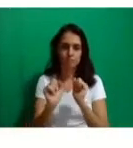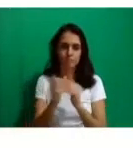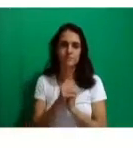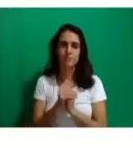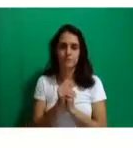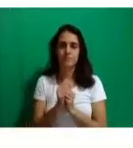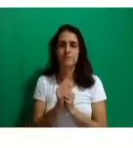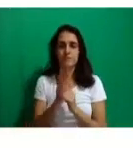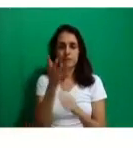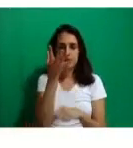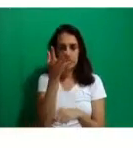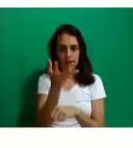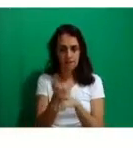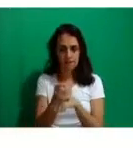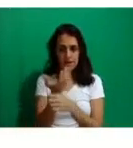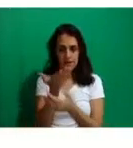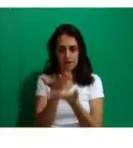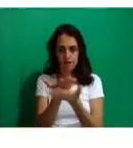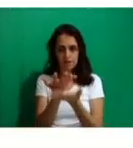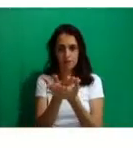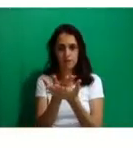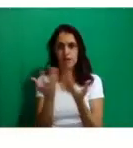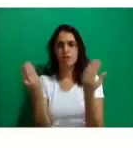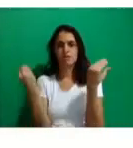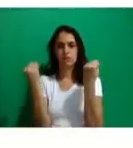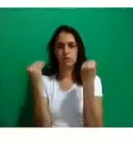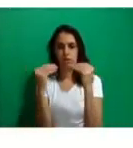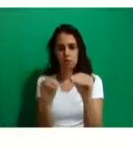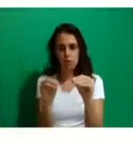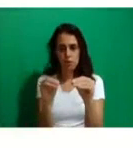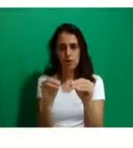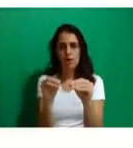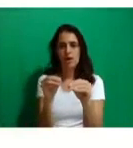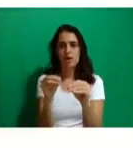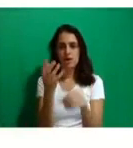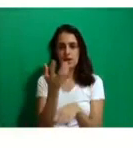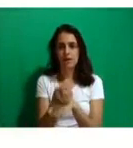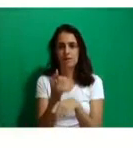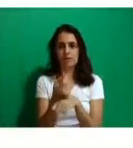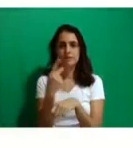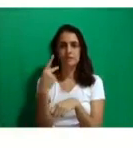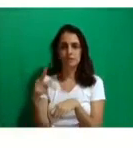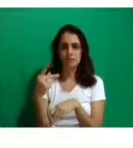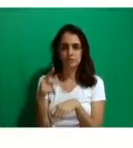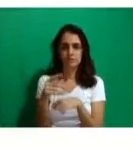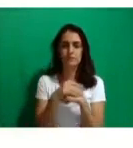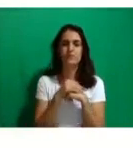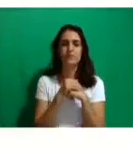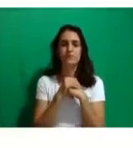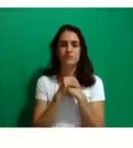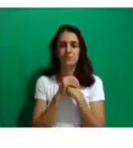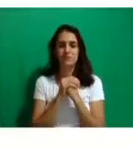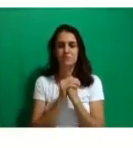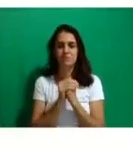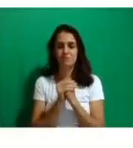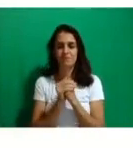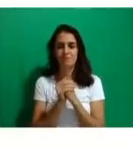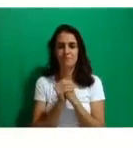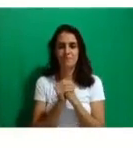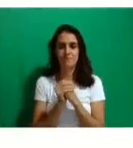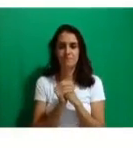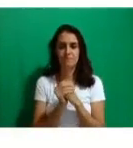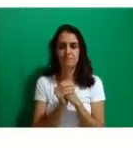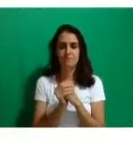Amanhã o Alessandro vai disponibilizar essa gravação, né? Amanhã até o final do dia, né, Alessandro? Essa gravação está lá